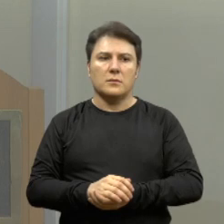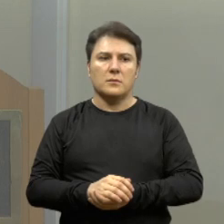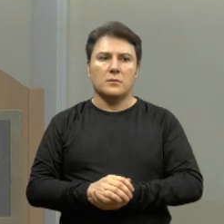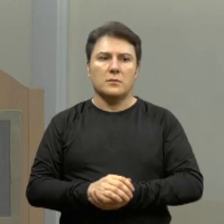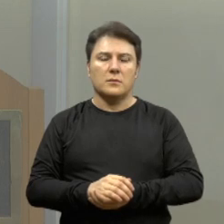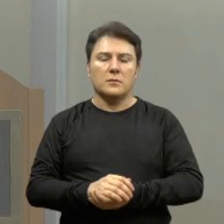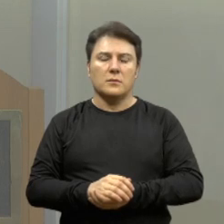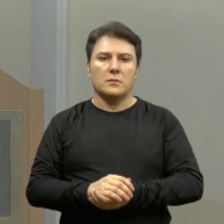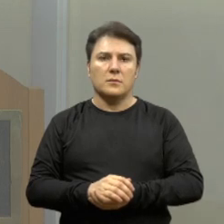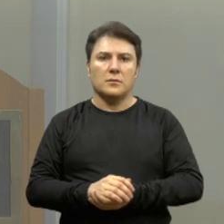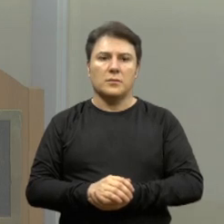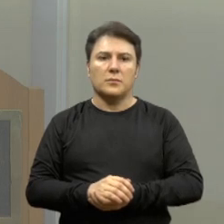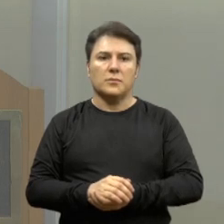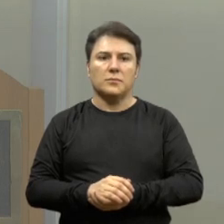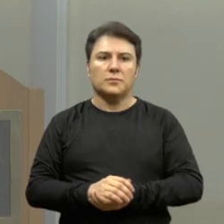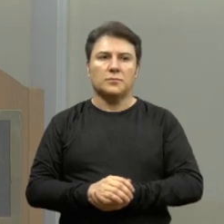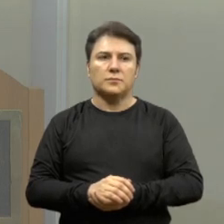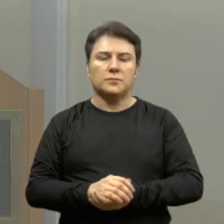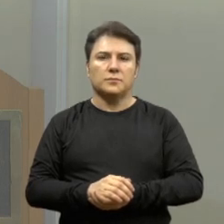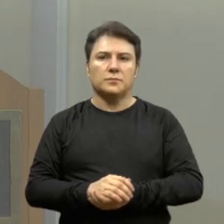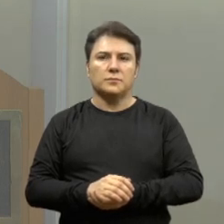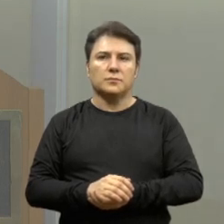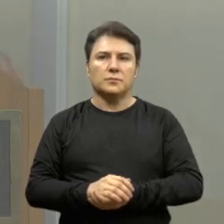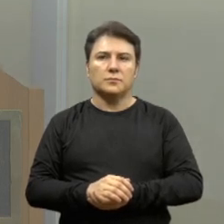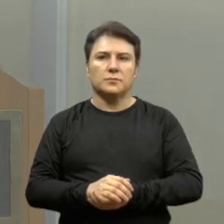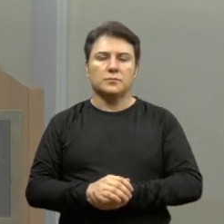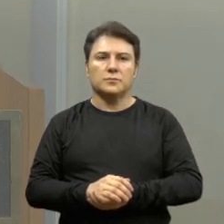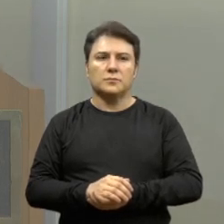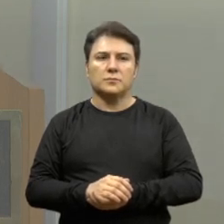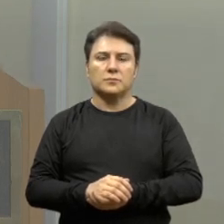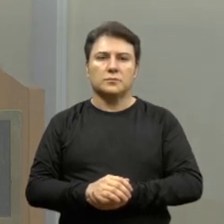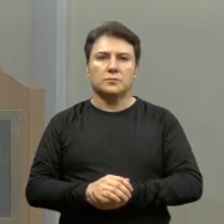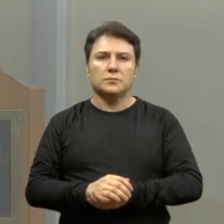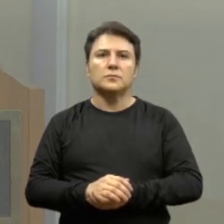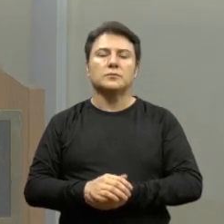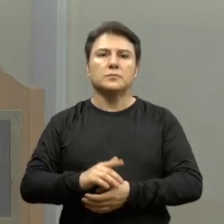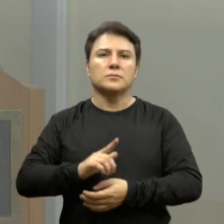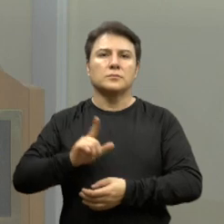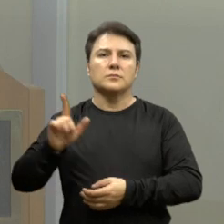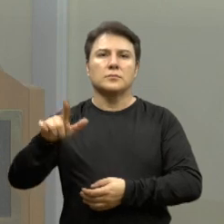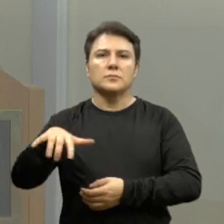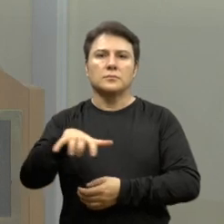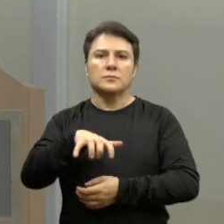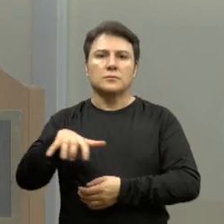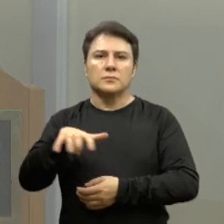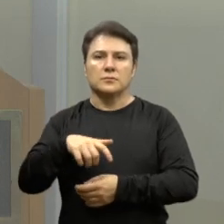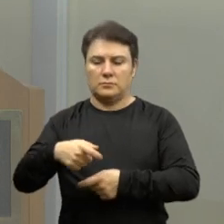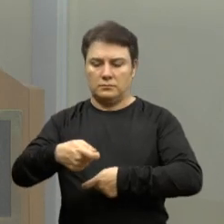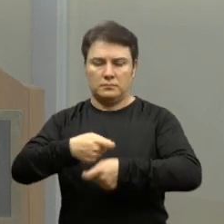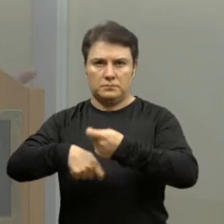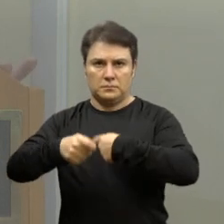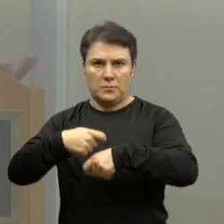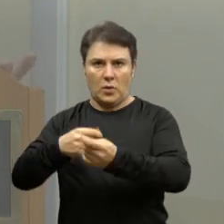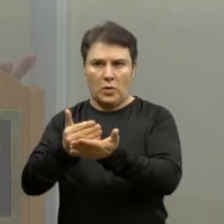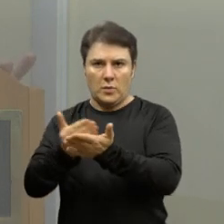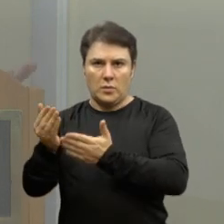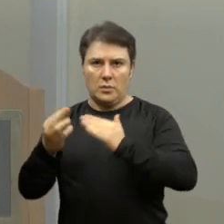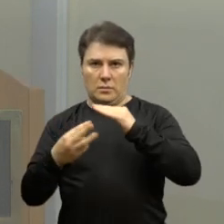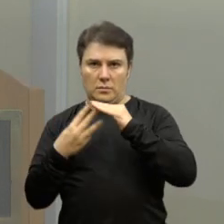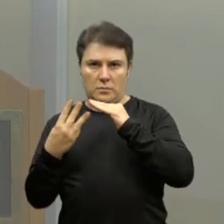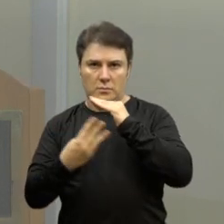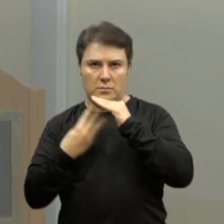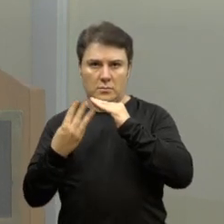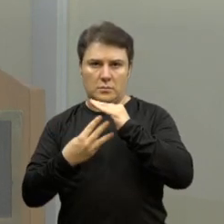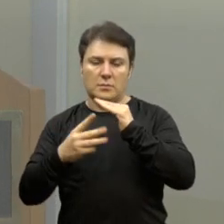após a terceirização, daquela parte administrativa, está havendo